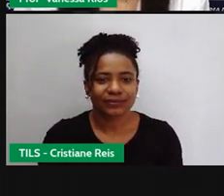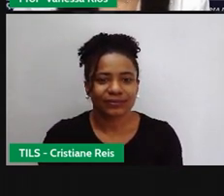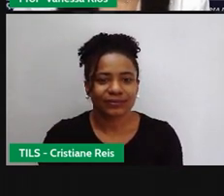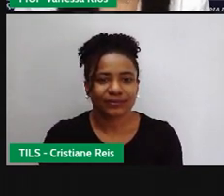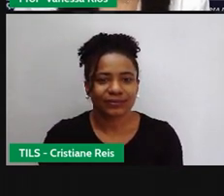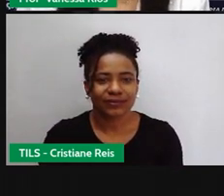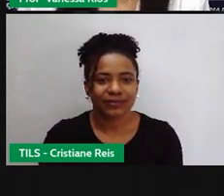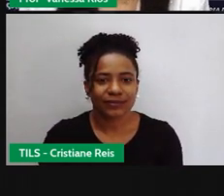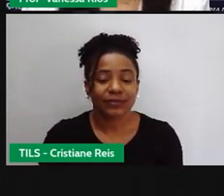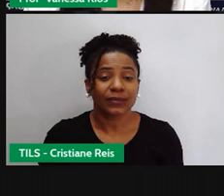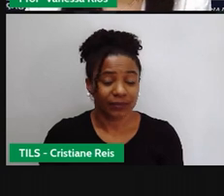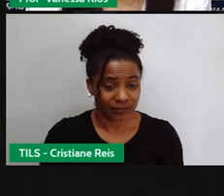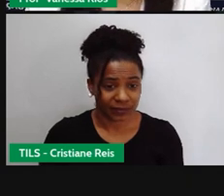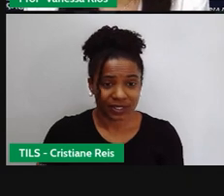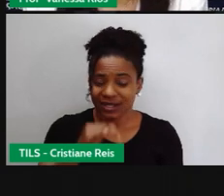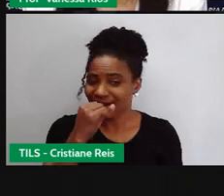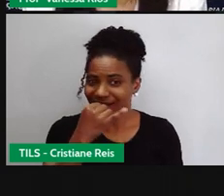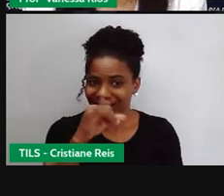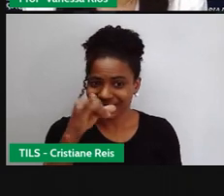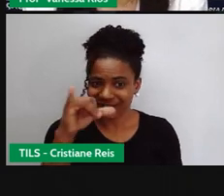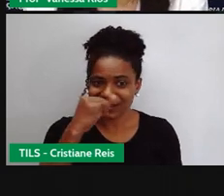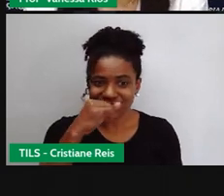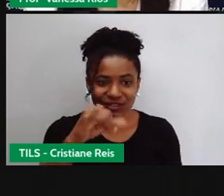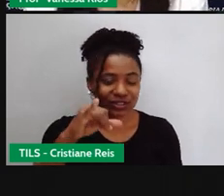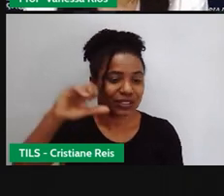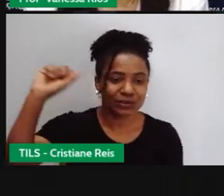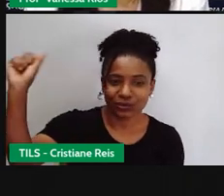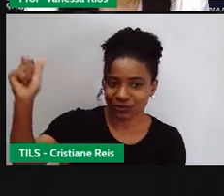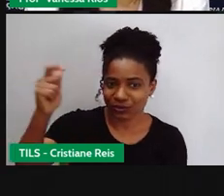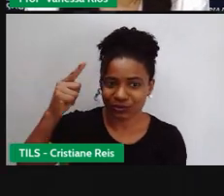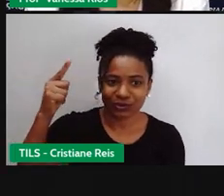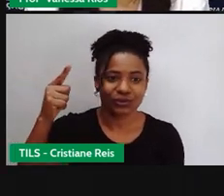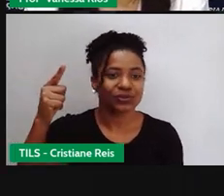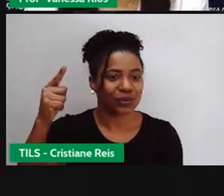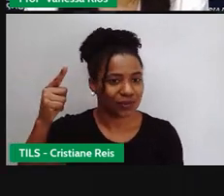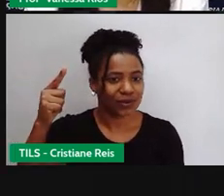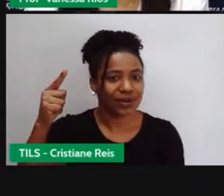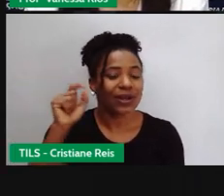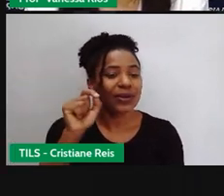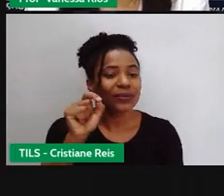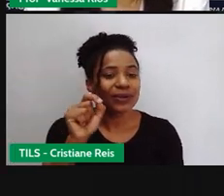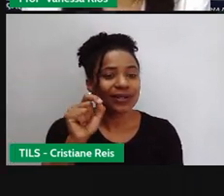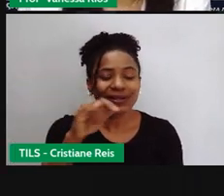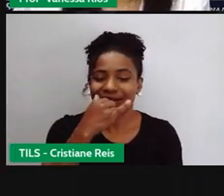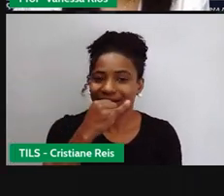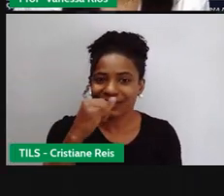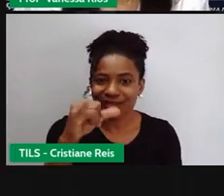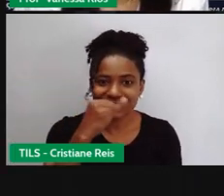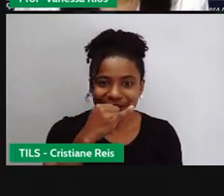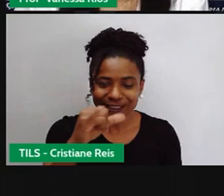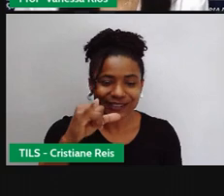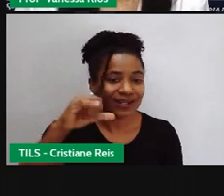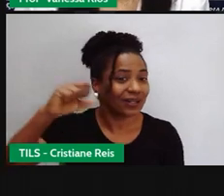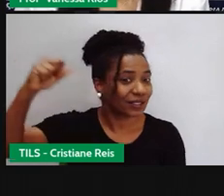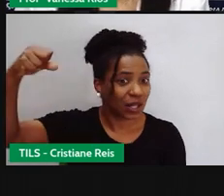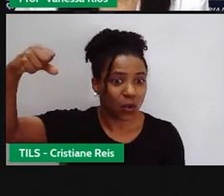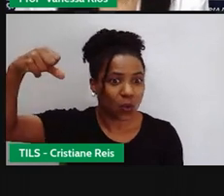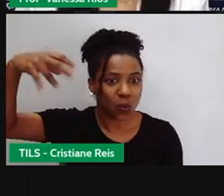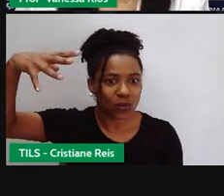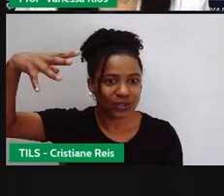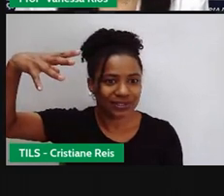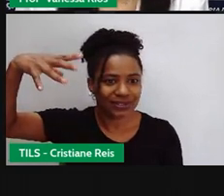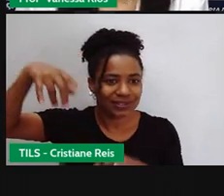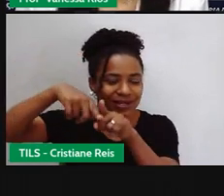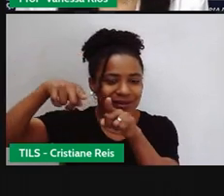A energia solar, ela corresponde à energia proveniente da luz e do calor emitidos pelo